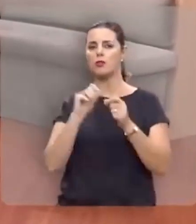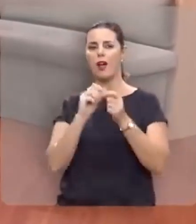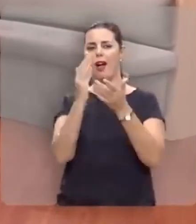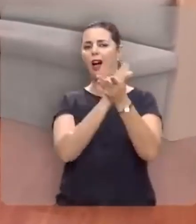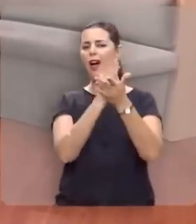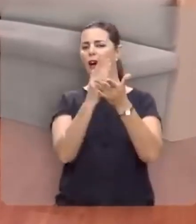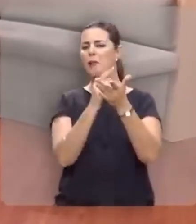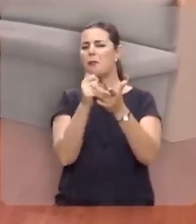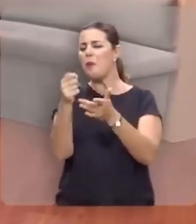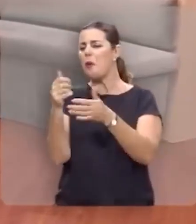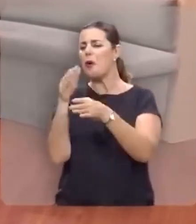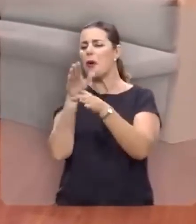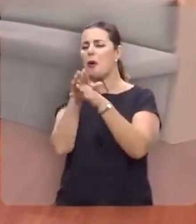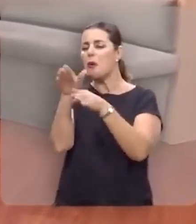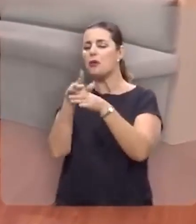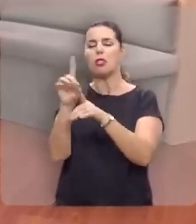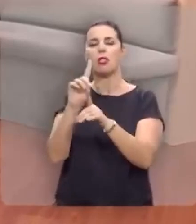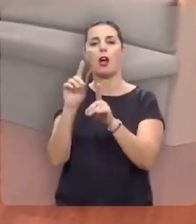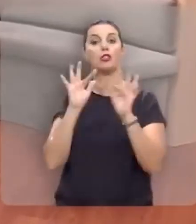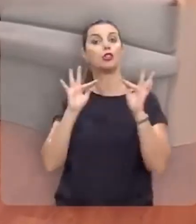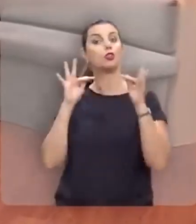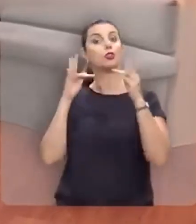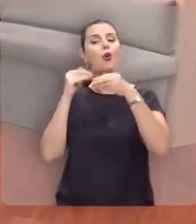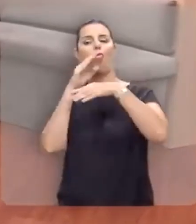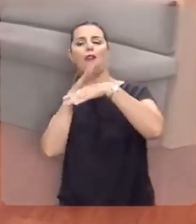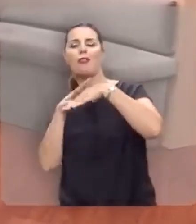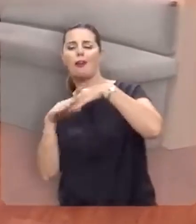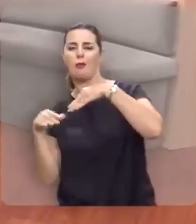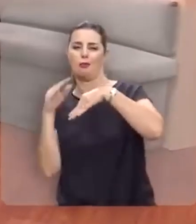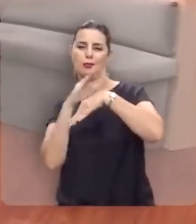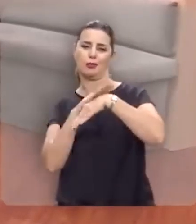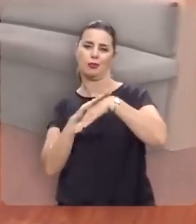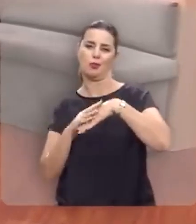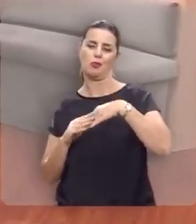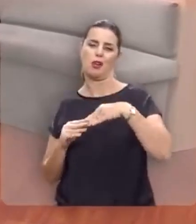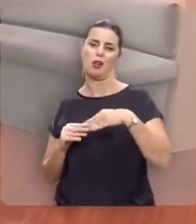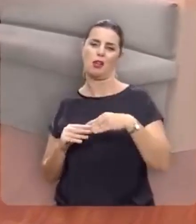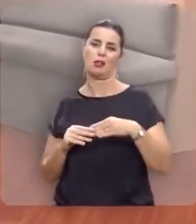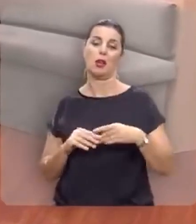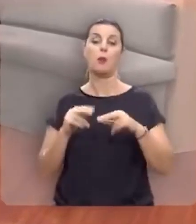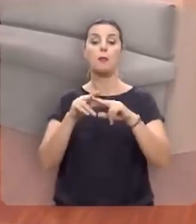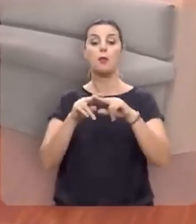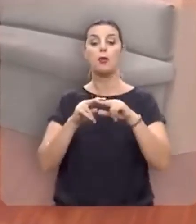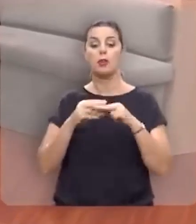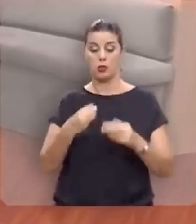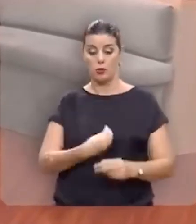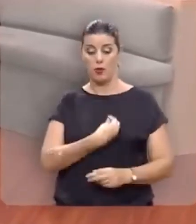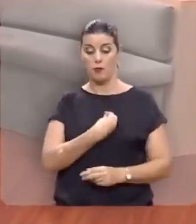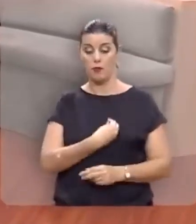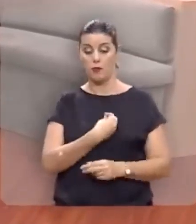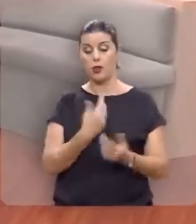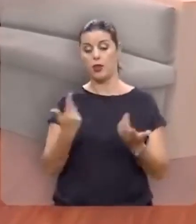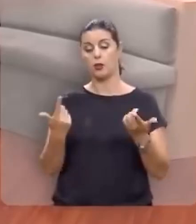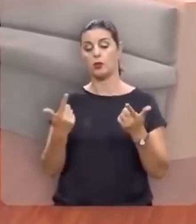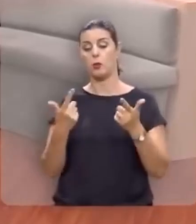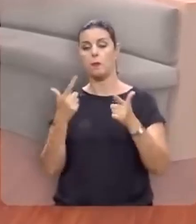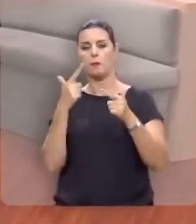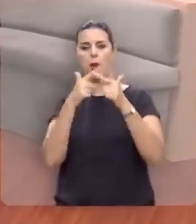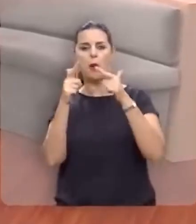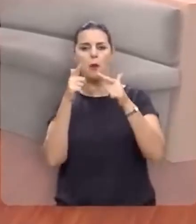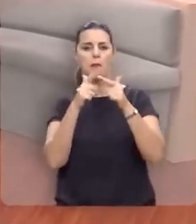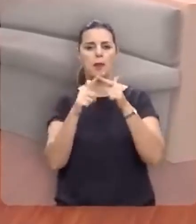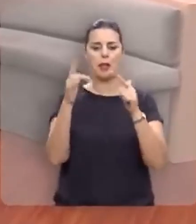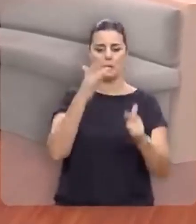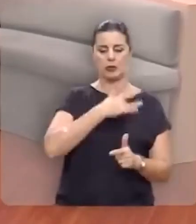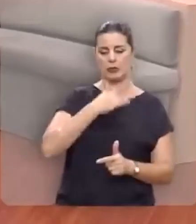de alguma consolação, Ele é o Deus de toda a consolação e por isso na vida, no vale ou no monte,